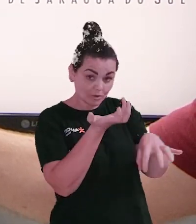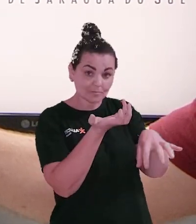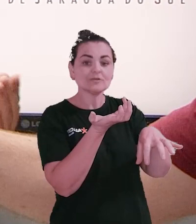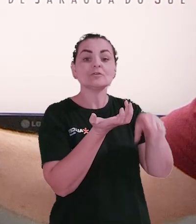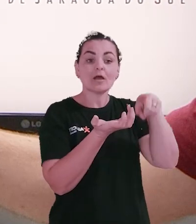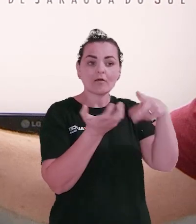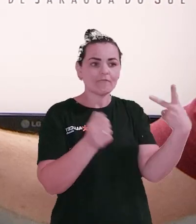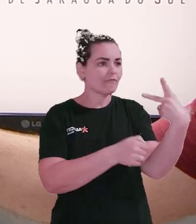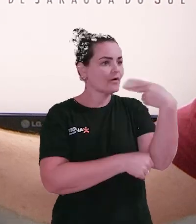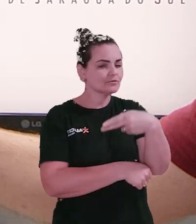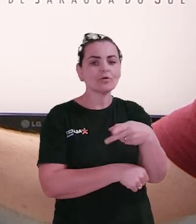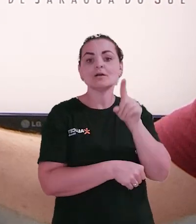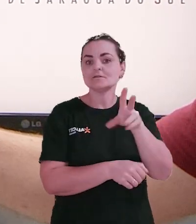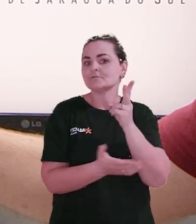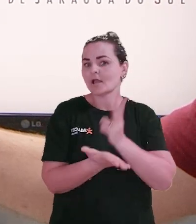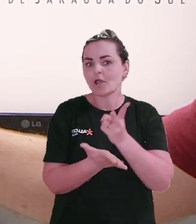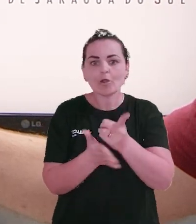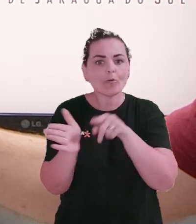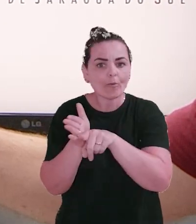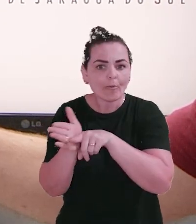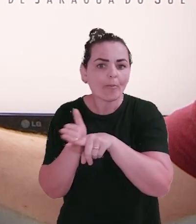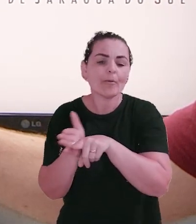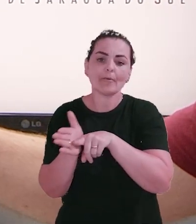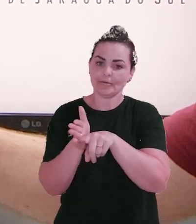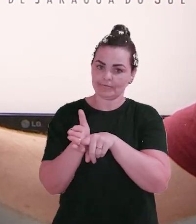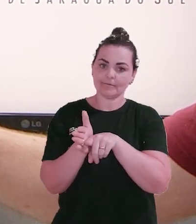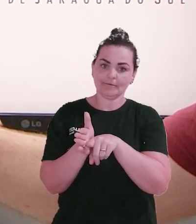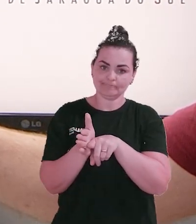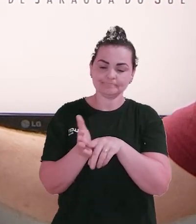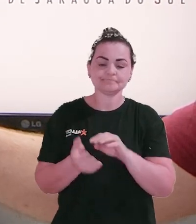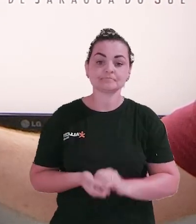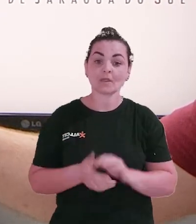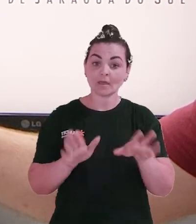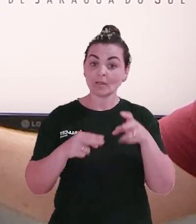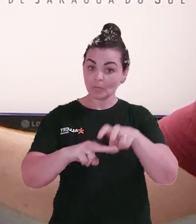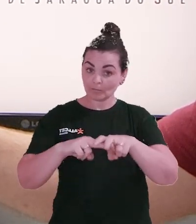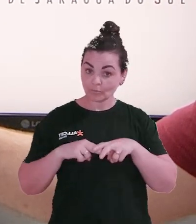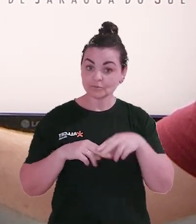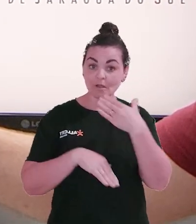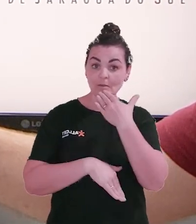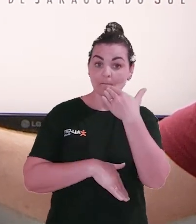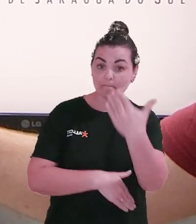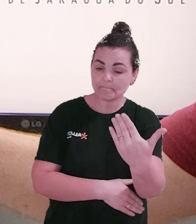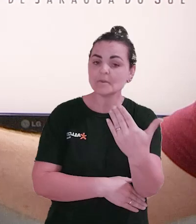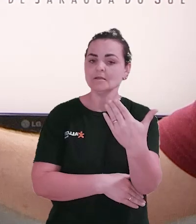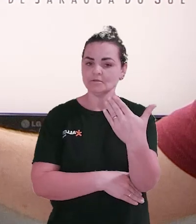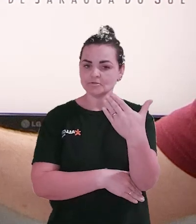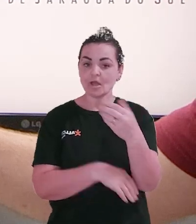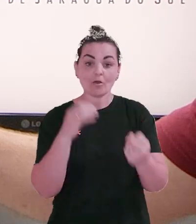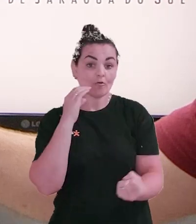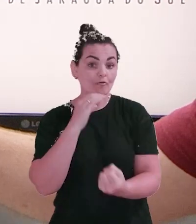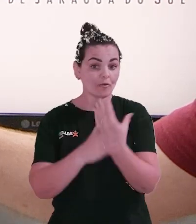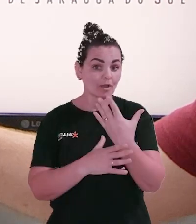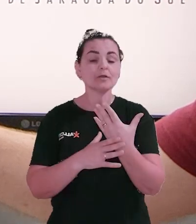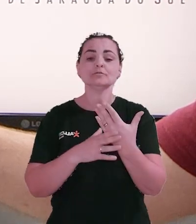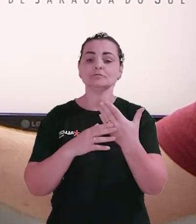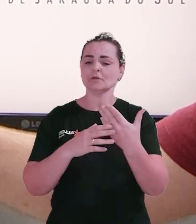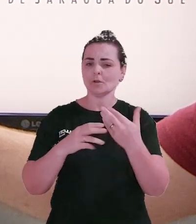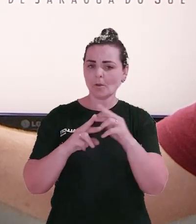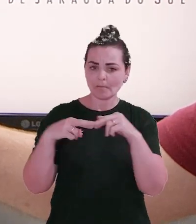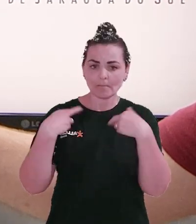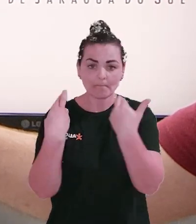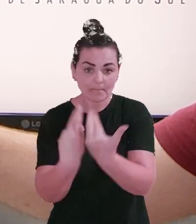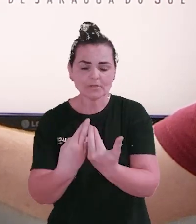informação que chegou lá de Brasília é que esses recursos vão ser cortados se ninguém se mobilizar, se ninguém fazer nada. Então, por isso, eu propus hoje